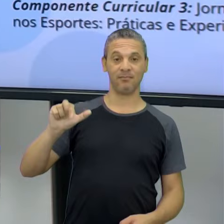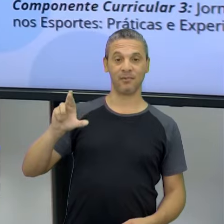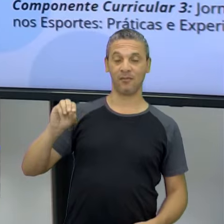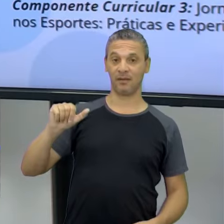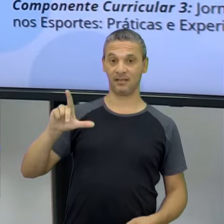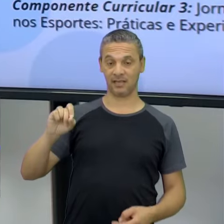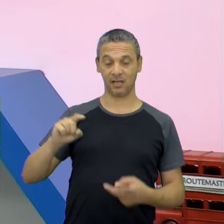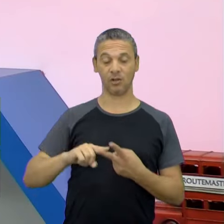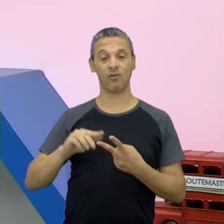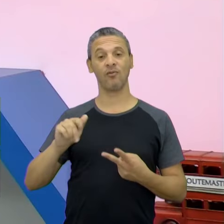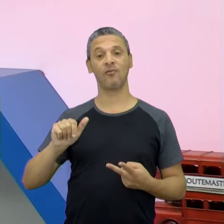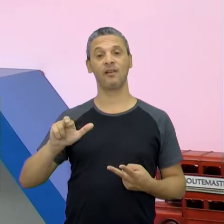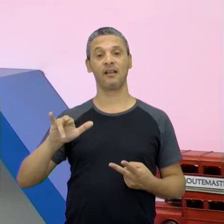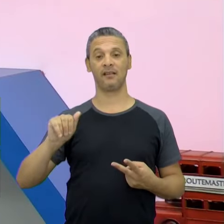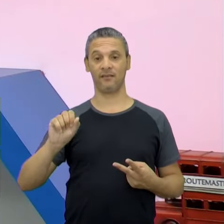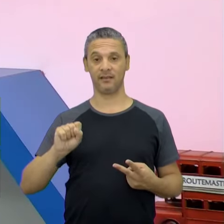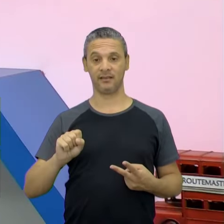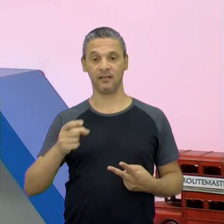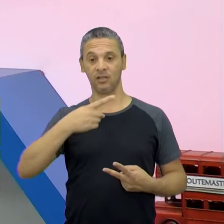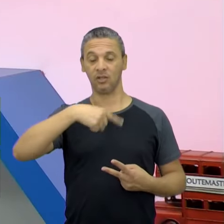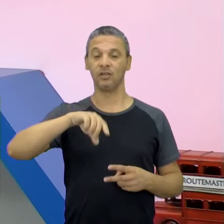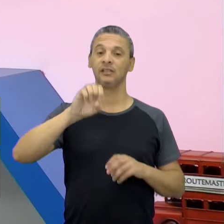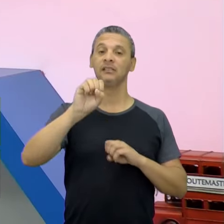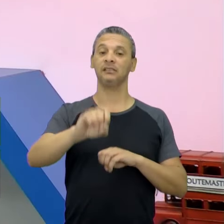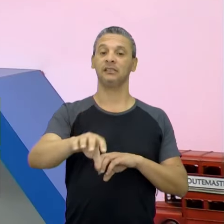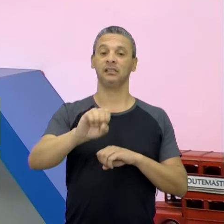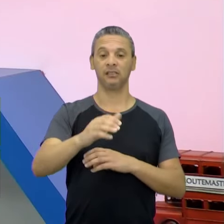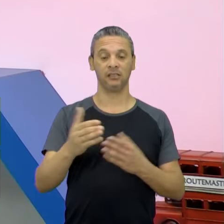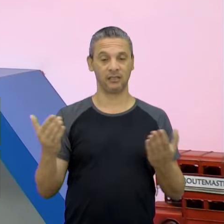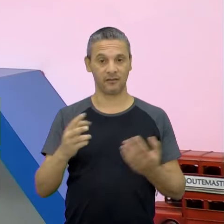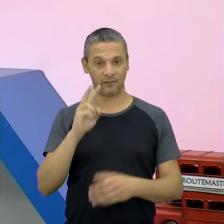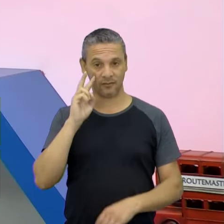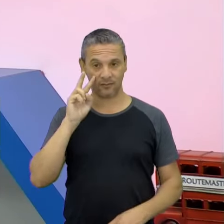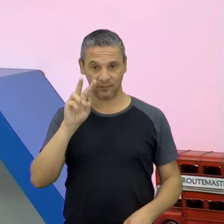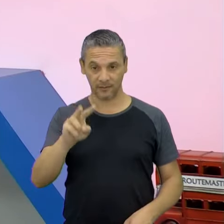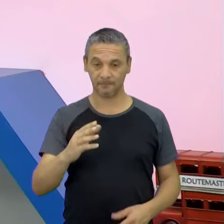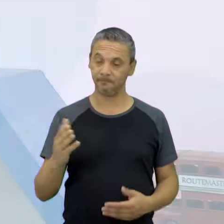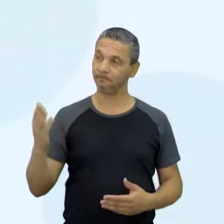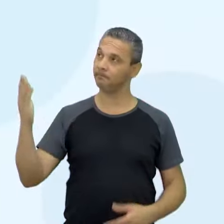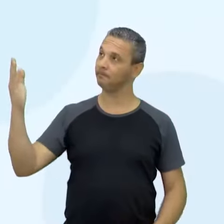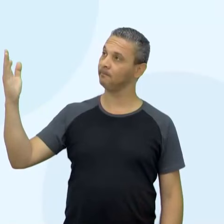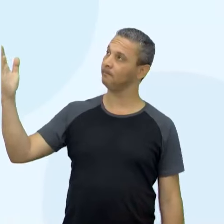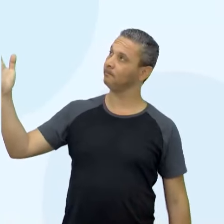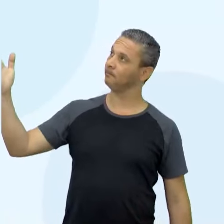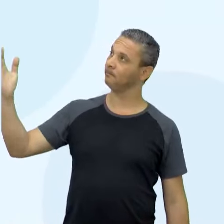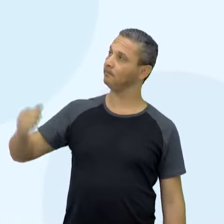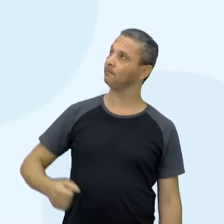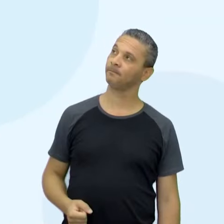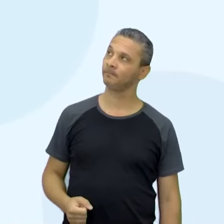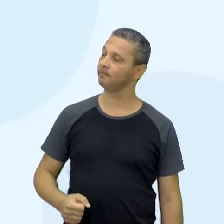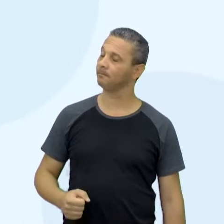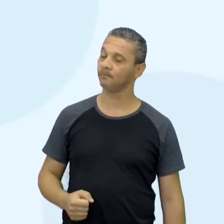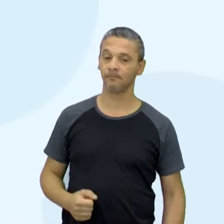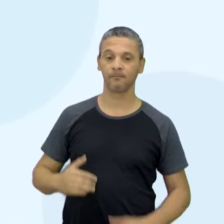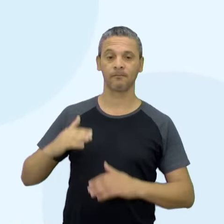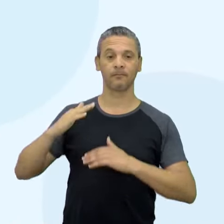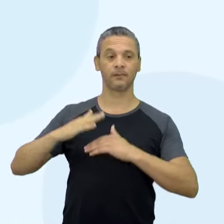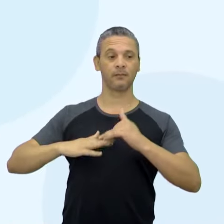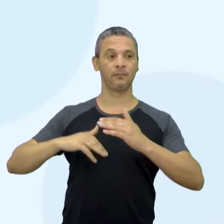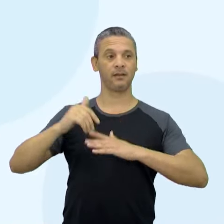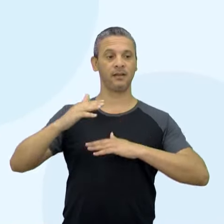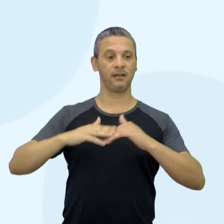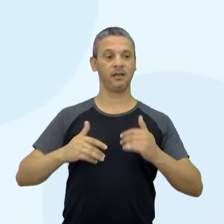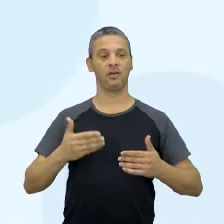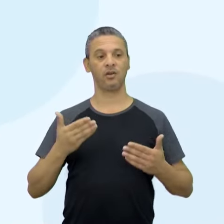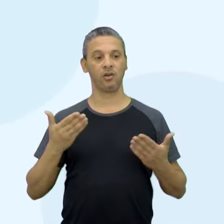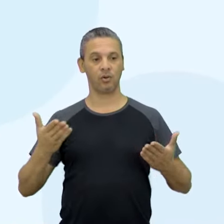Exato. Mas para compor essa nossa aula, então acompanha aí comigo o próximo slide, a gente vem com as habilidades, que elas